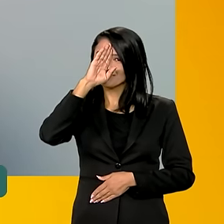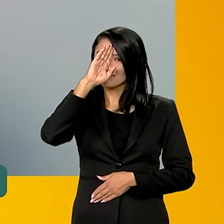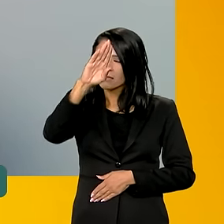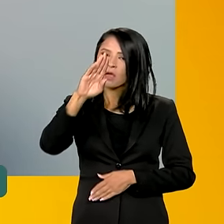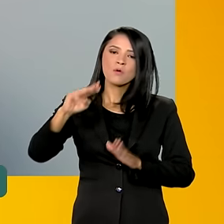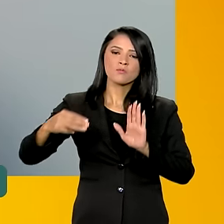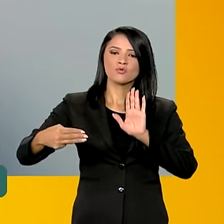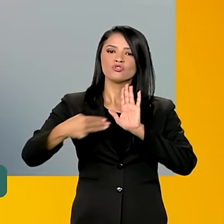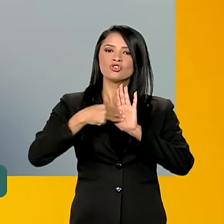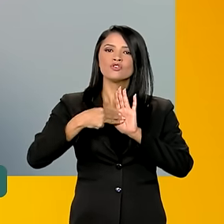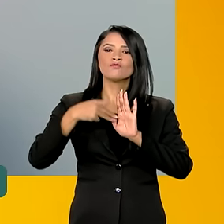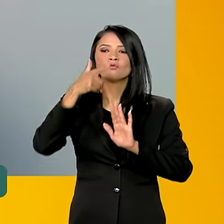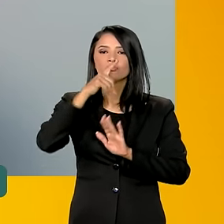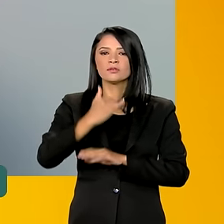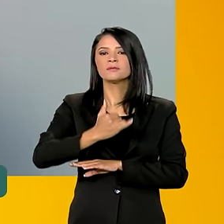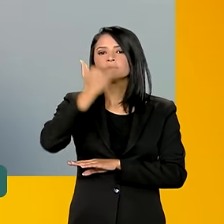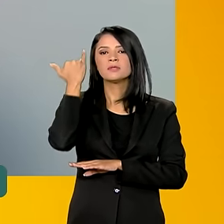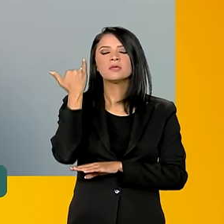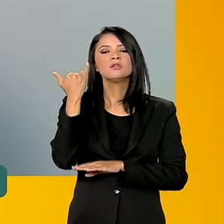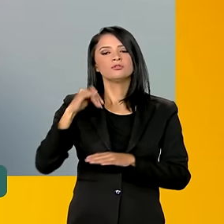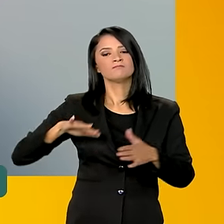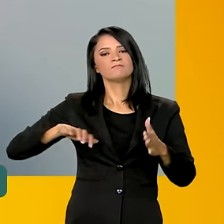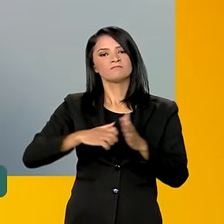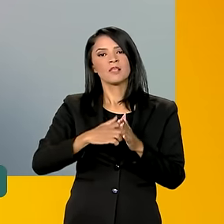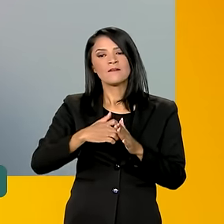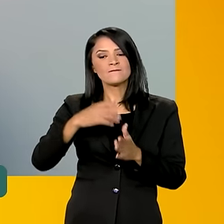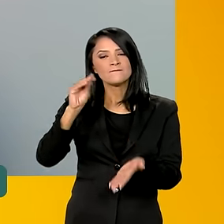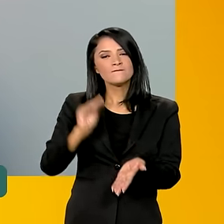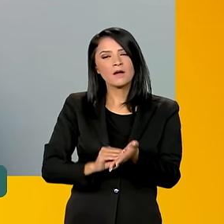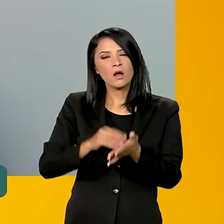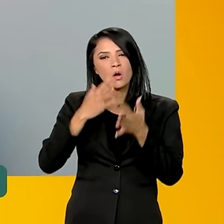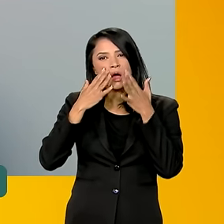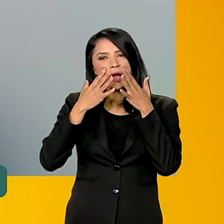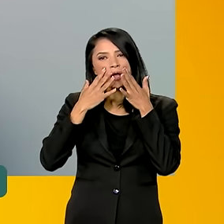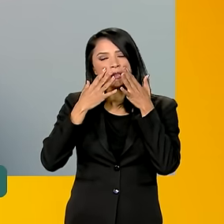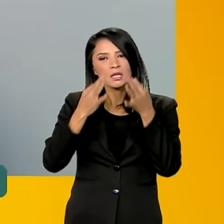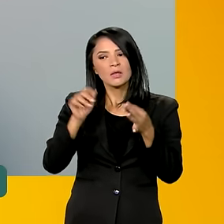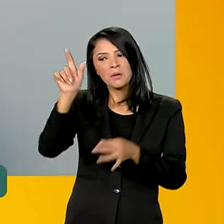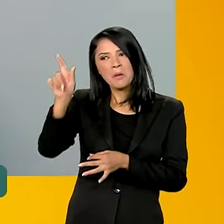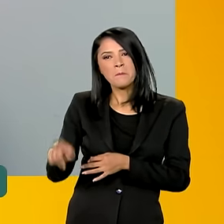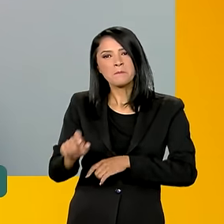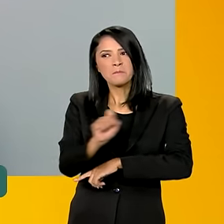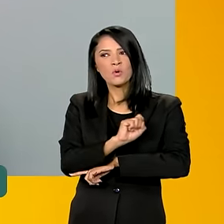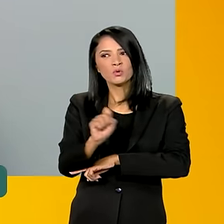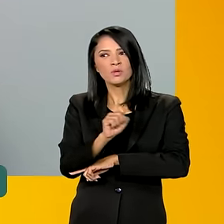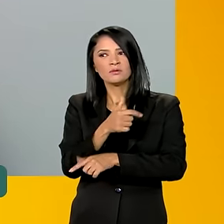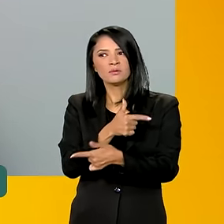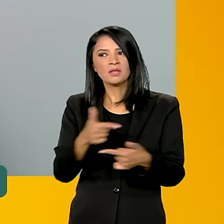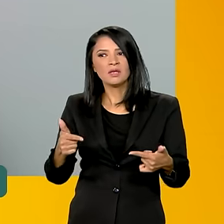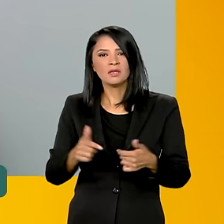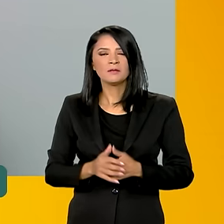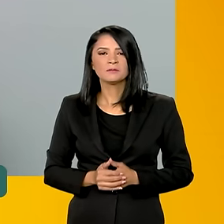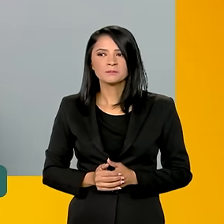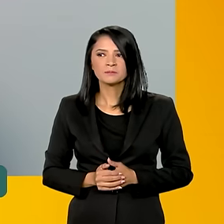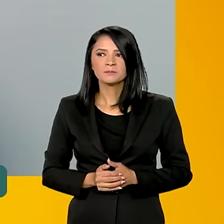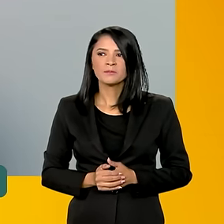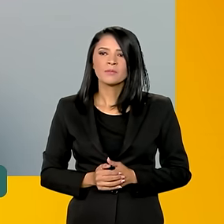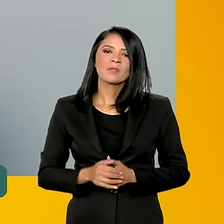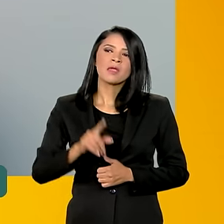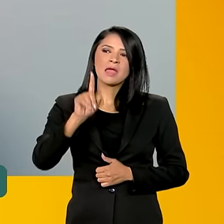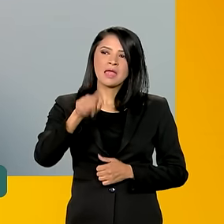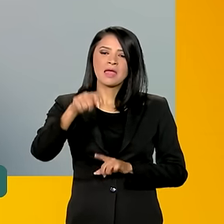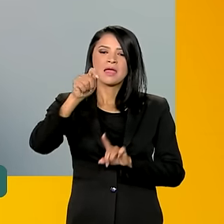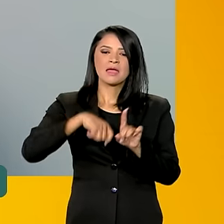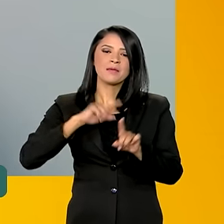acidente de trânsito estão diretamente relacionadas à falta de atenção e à imprudência do condutor. Com isso, nesse mês de maio, a Polícia